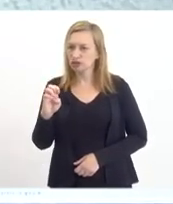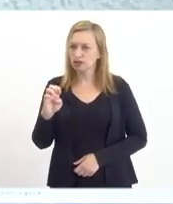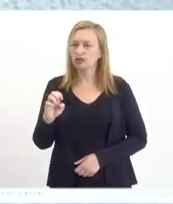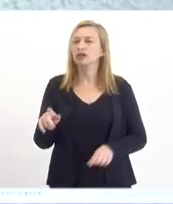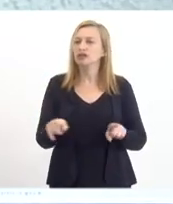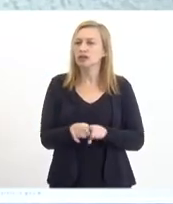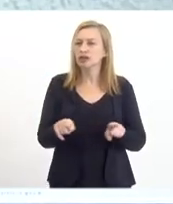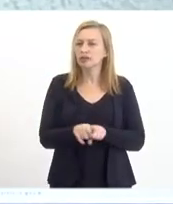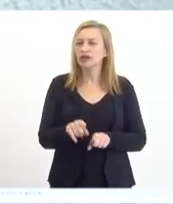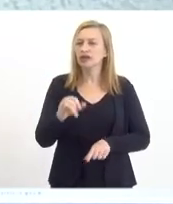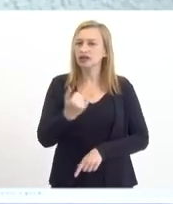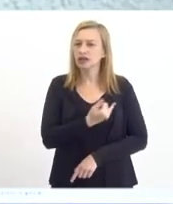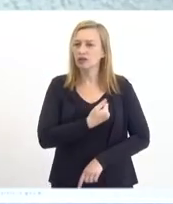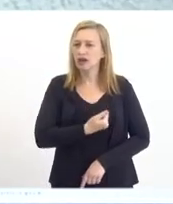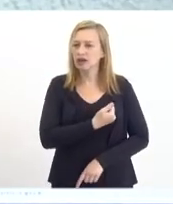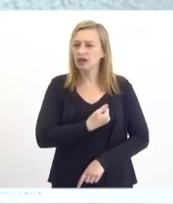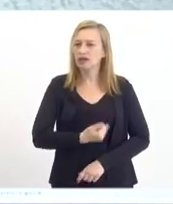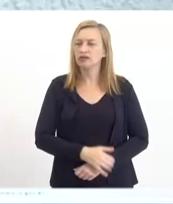também aqui de Itaguaí,